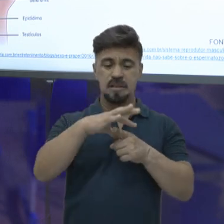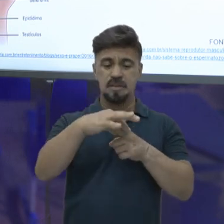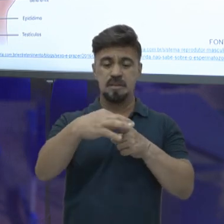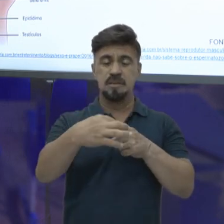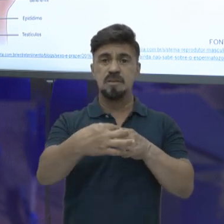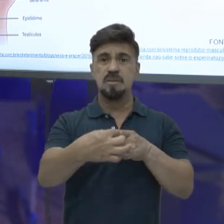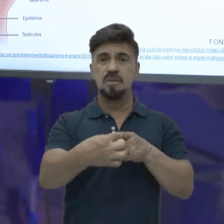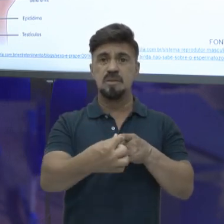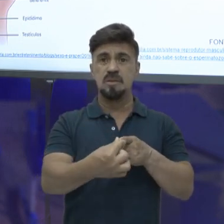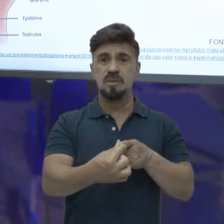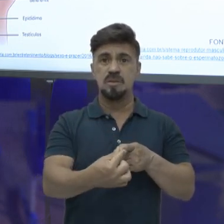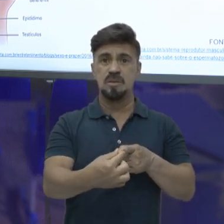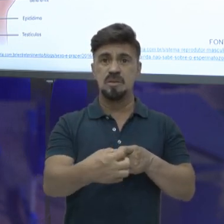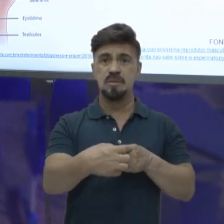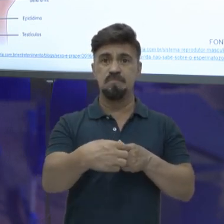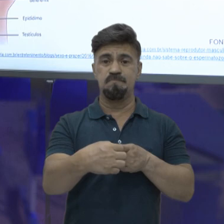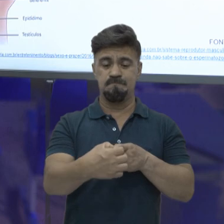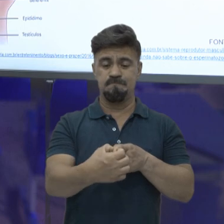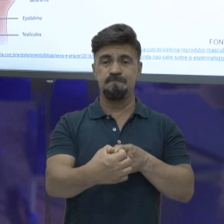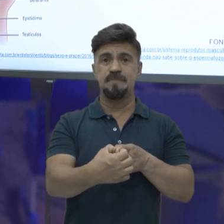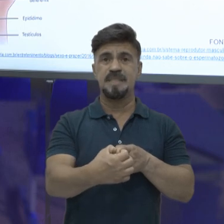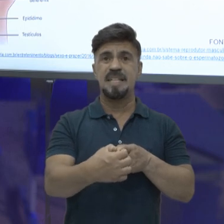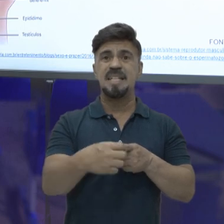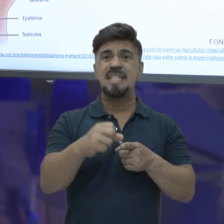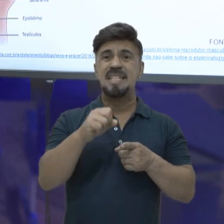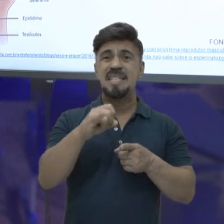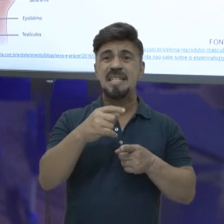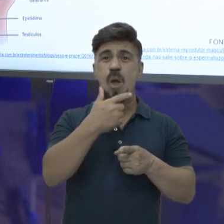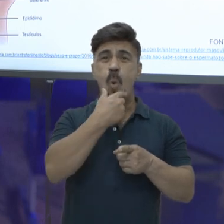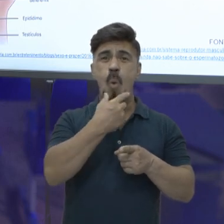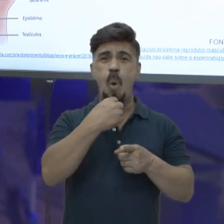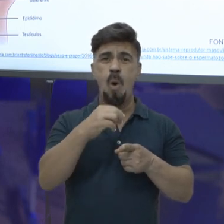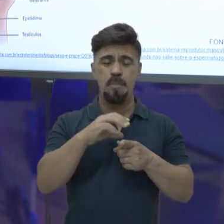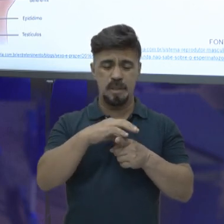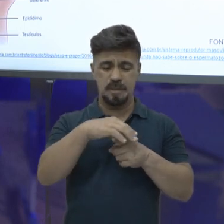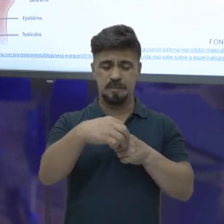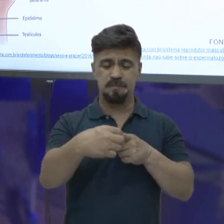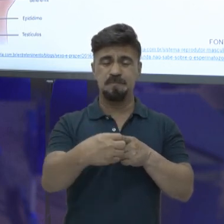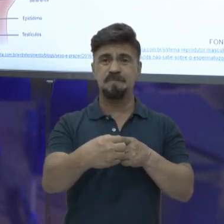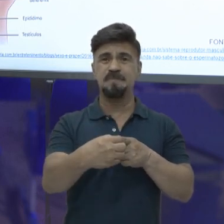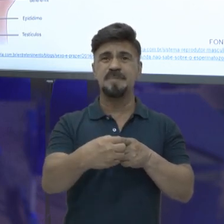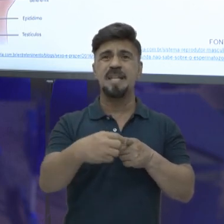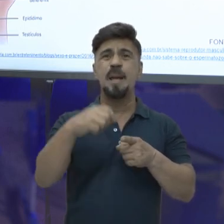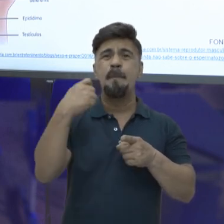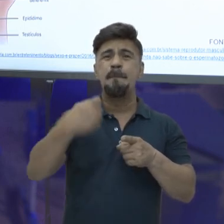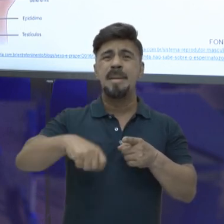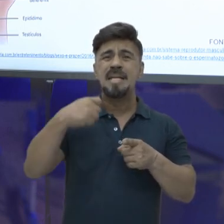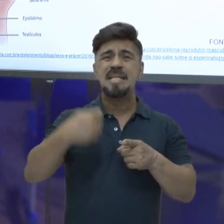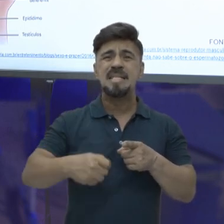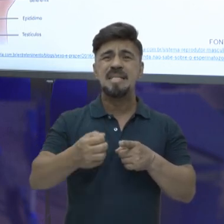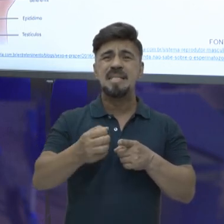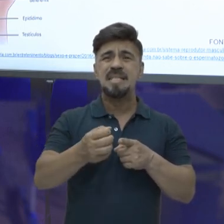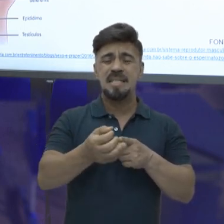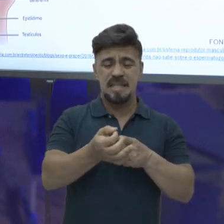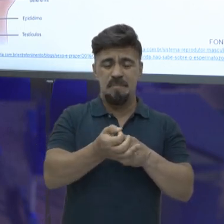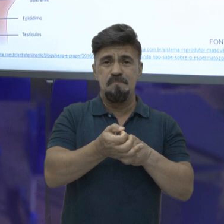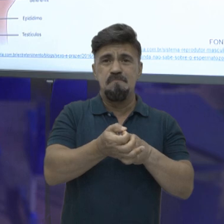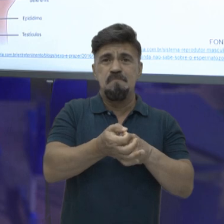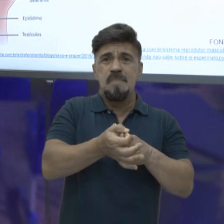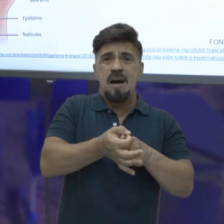glândula, que é a cabeça do pênis. Se o menino tem um prepúcio, ele precisa higienizar essa área. Como?